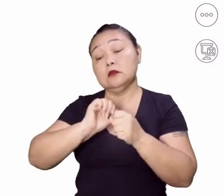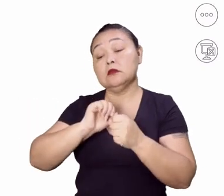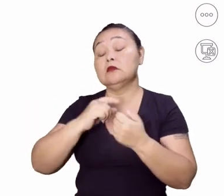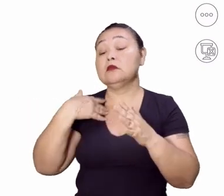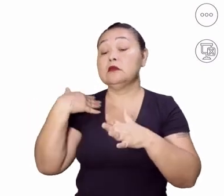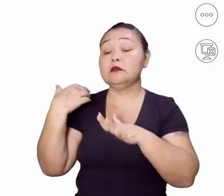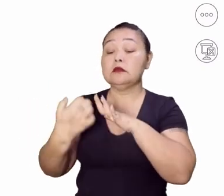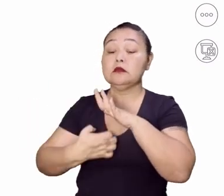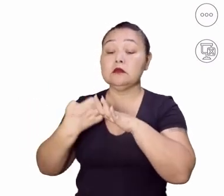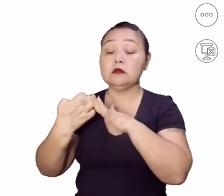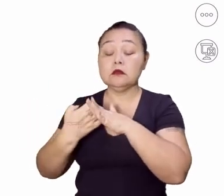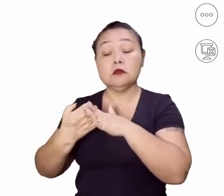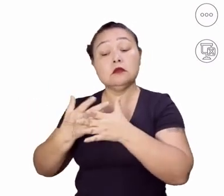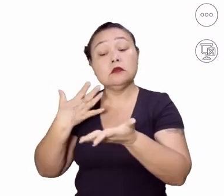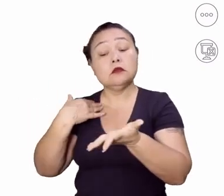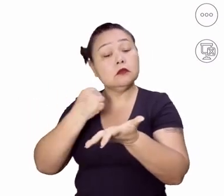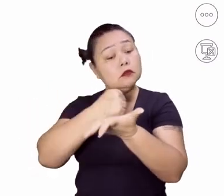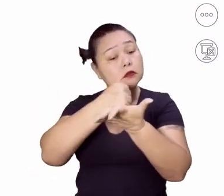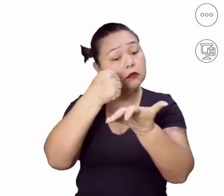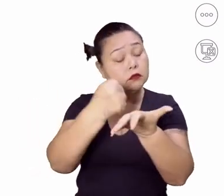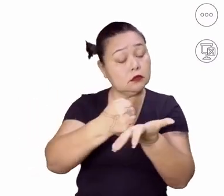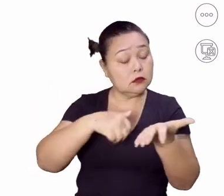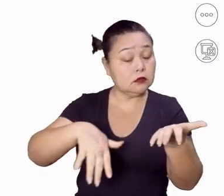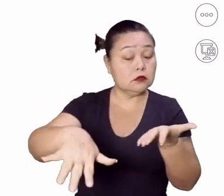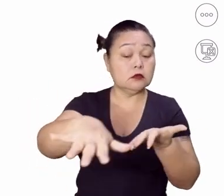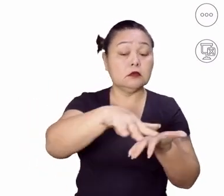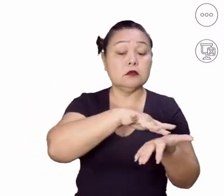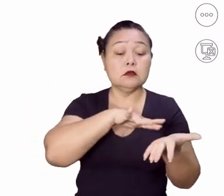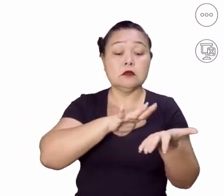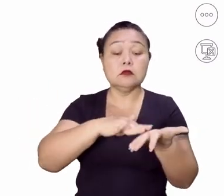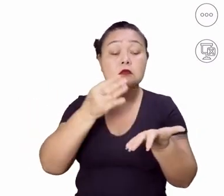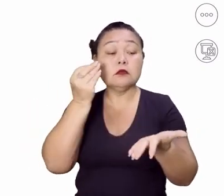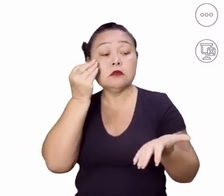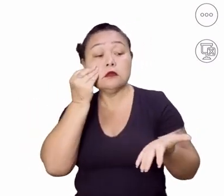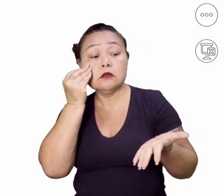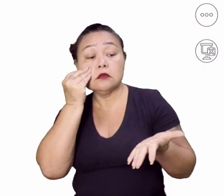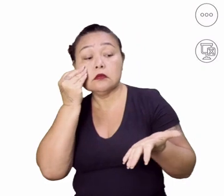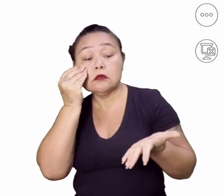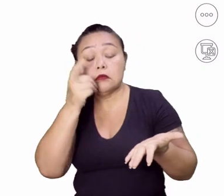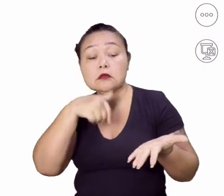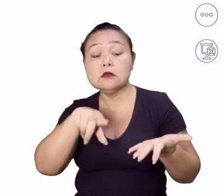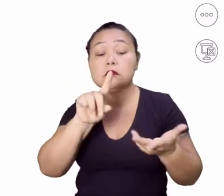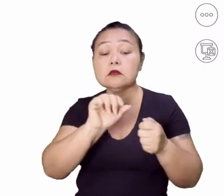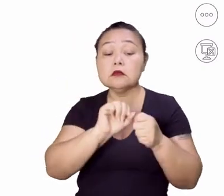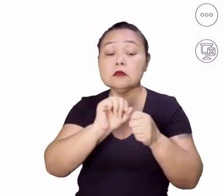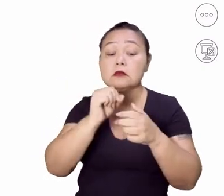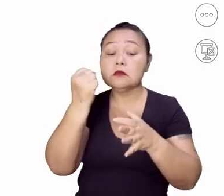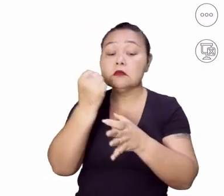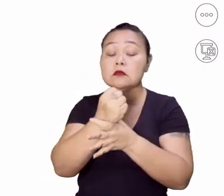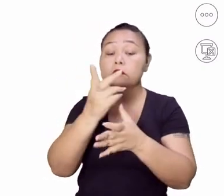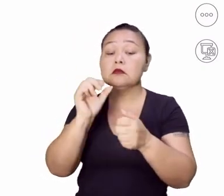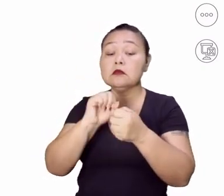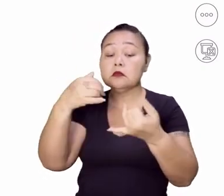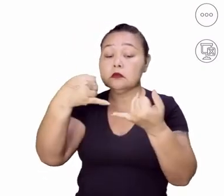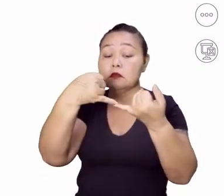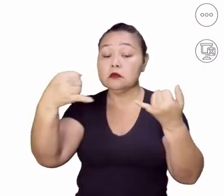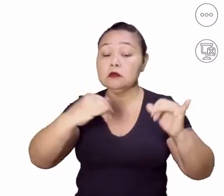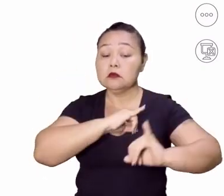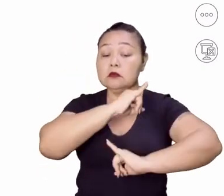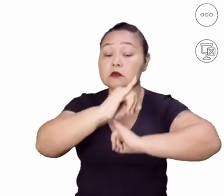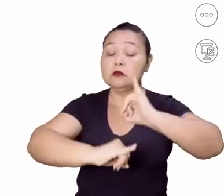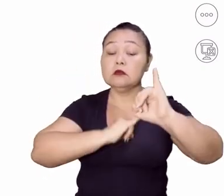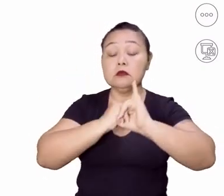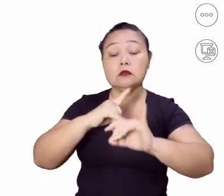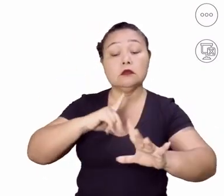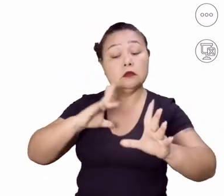trabalham nessa área, né? Na área de checagem e de segurança da informação. Eu tenho um